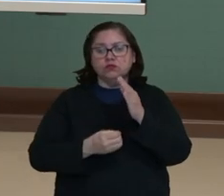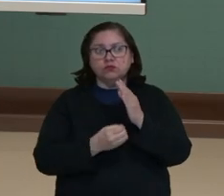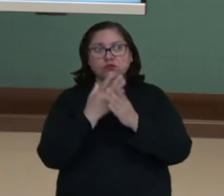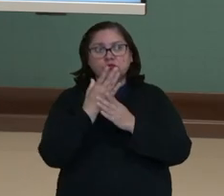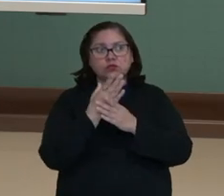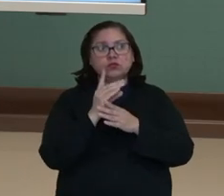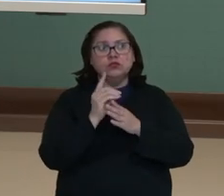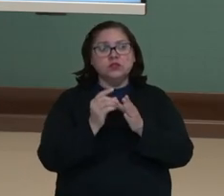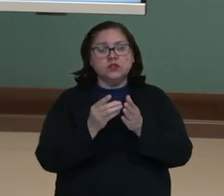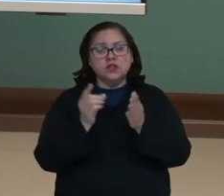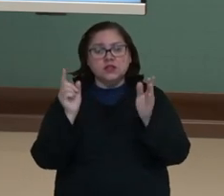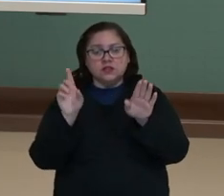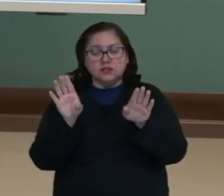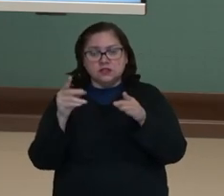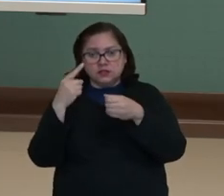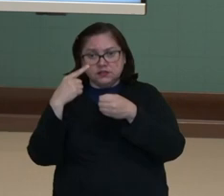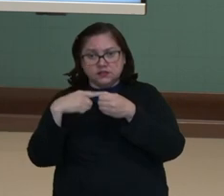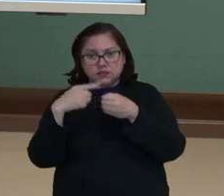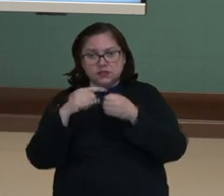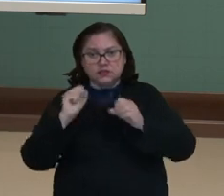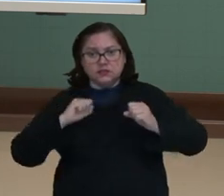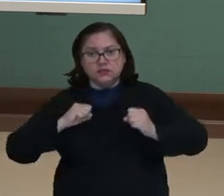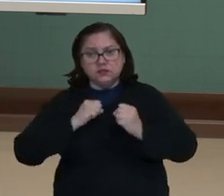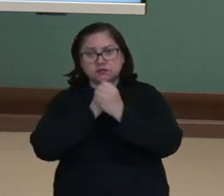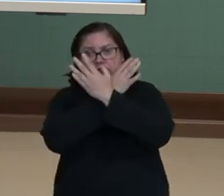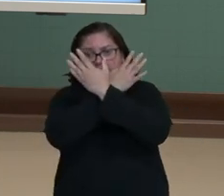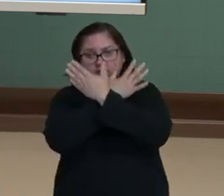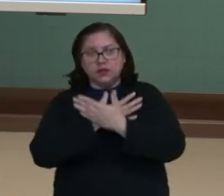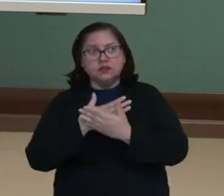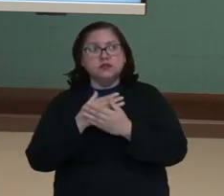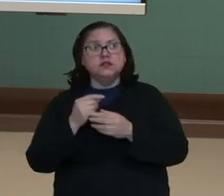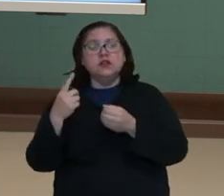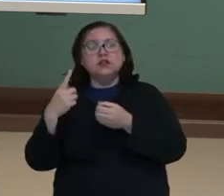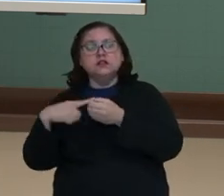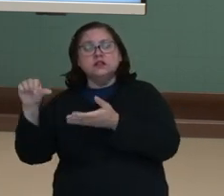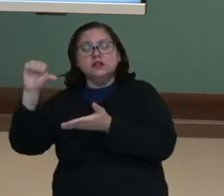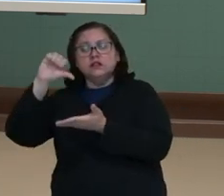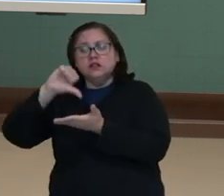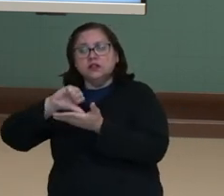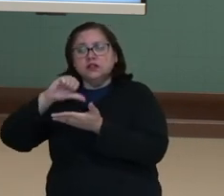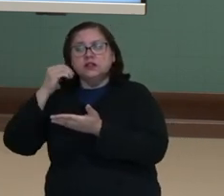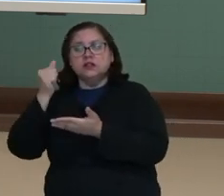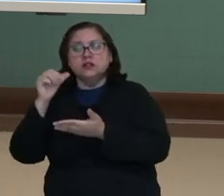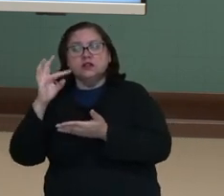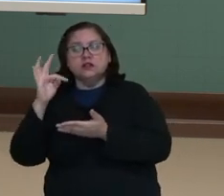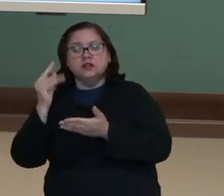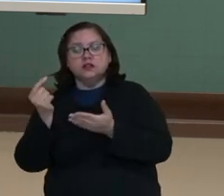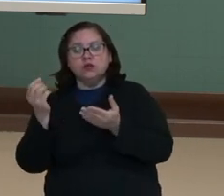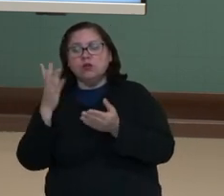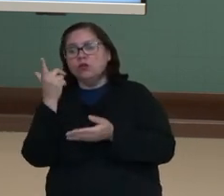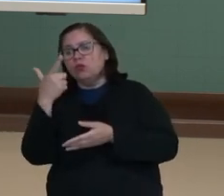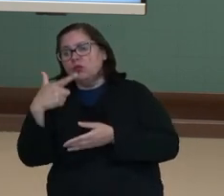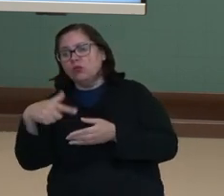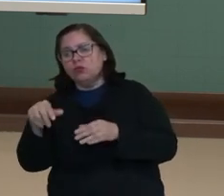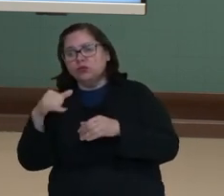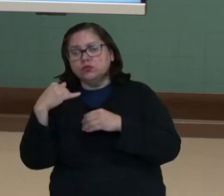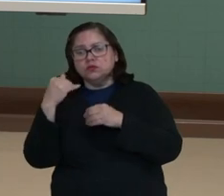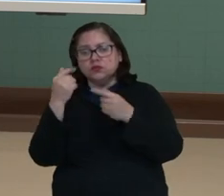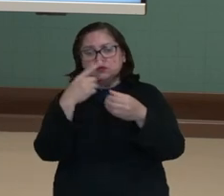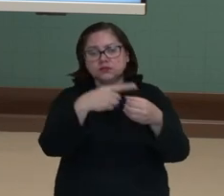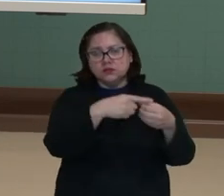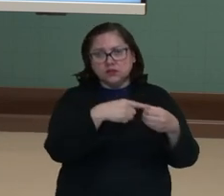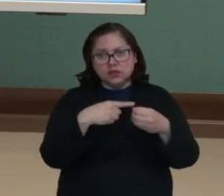os Dórios, a cidade de Esparta, e os Jônios, a cidade de Atenas, e eles acabam fundando outras ilhas, outras